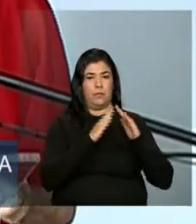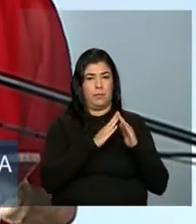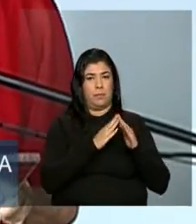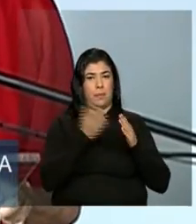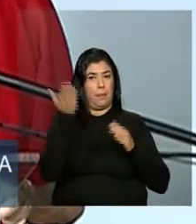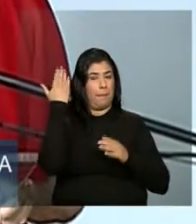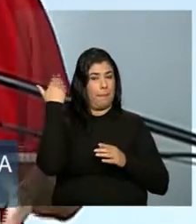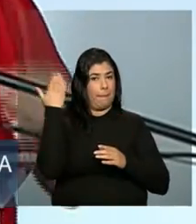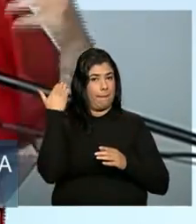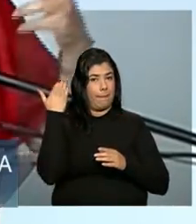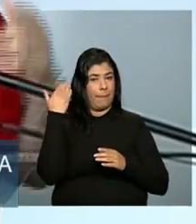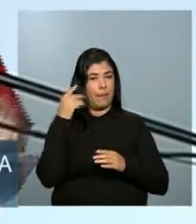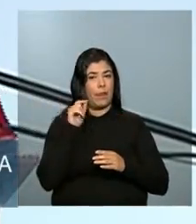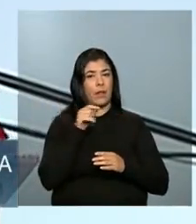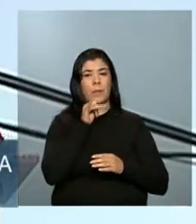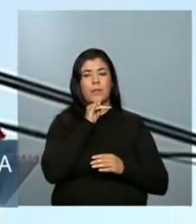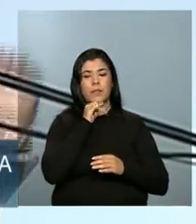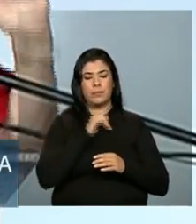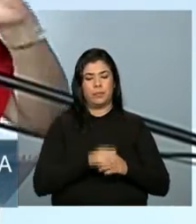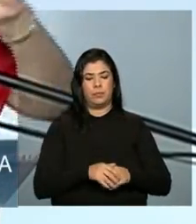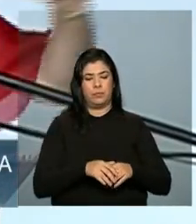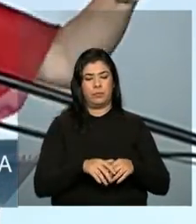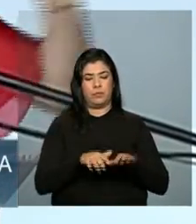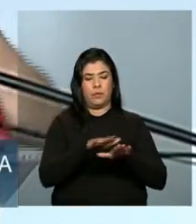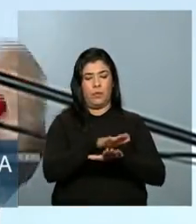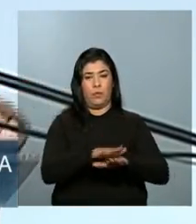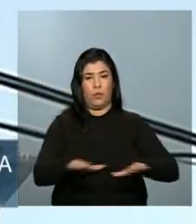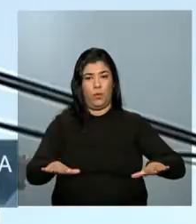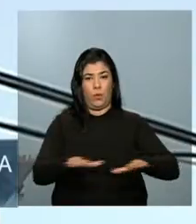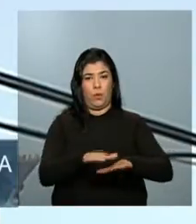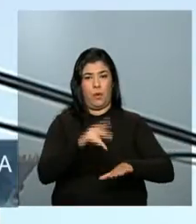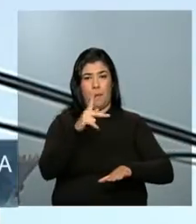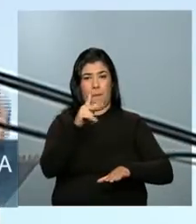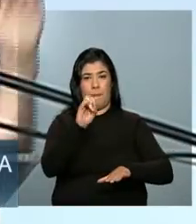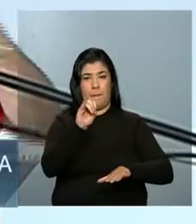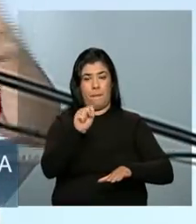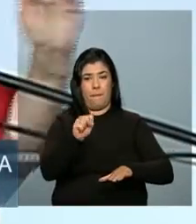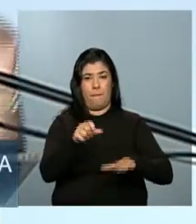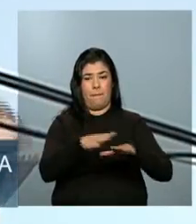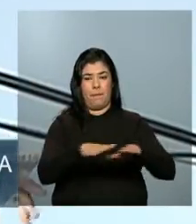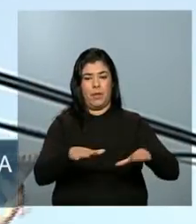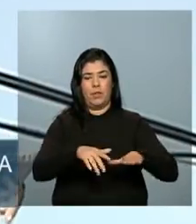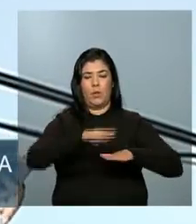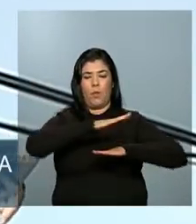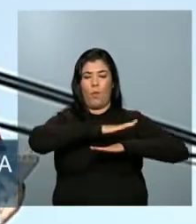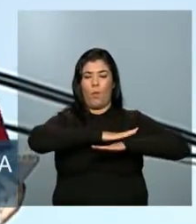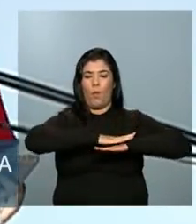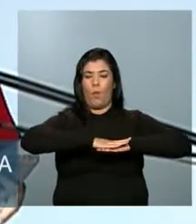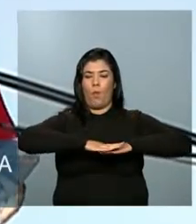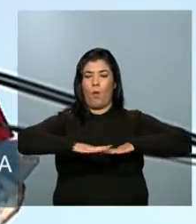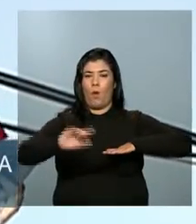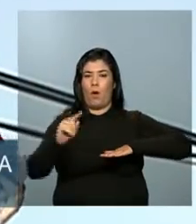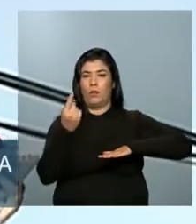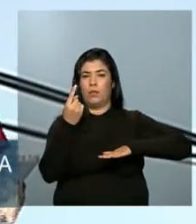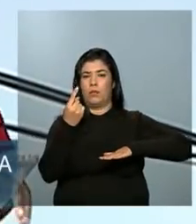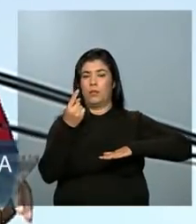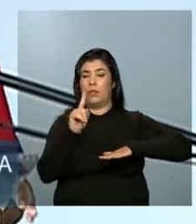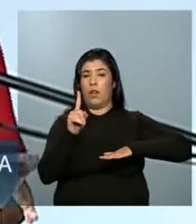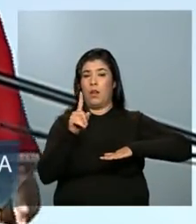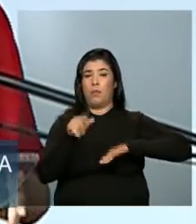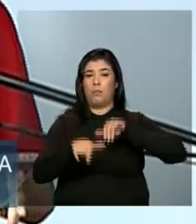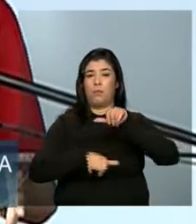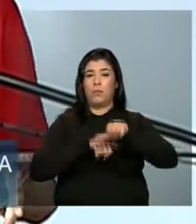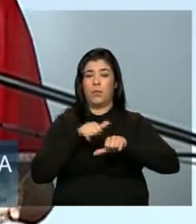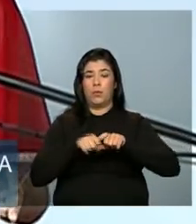o piso era de cimento alisado. Agora, o